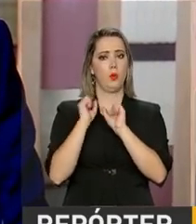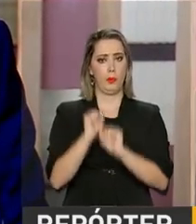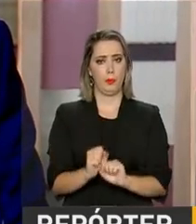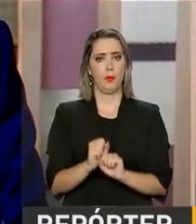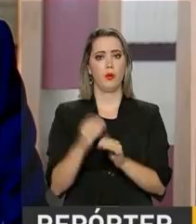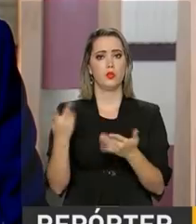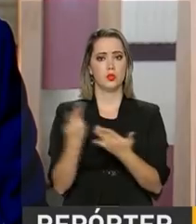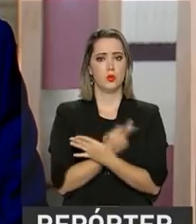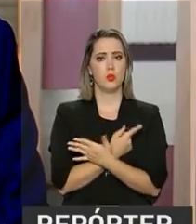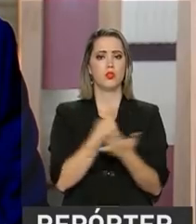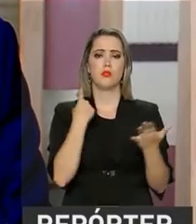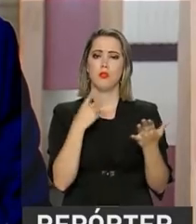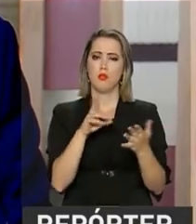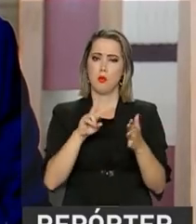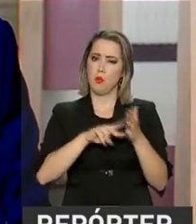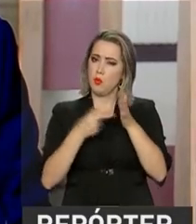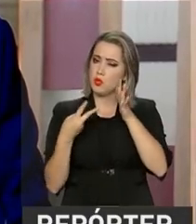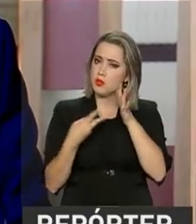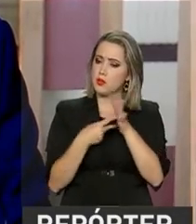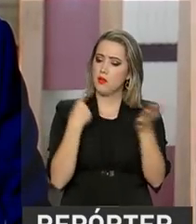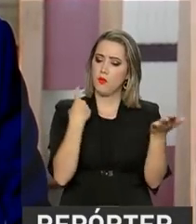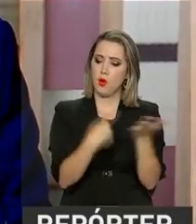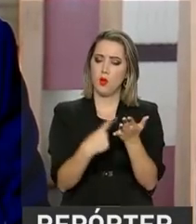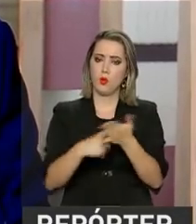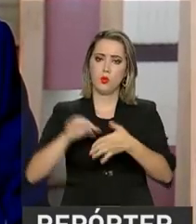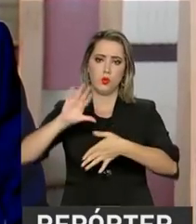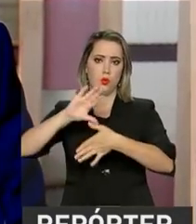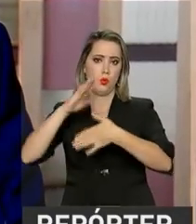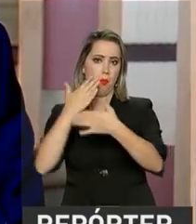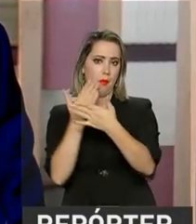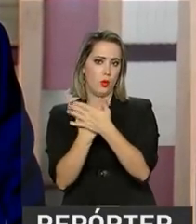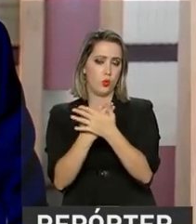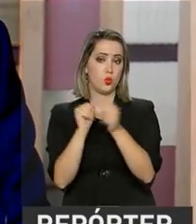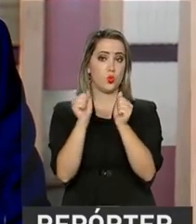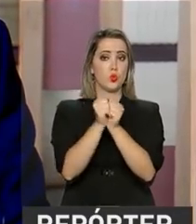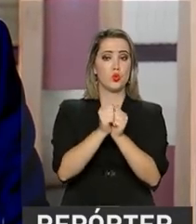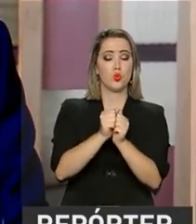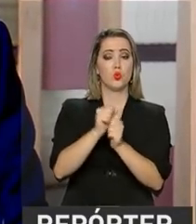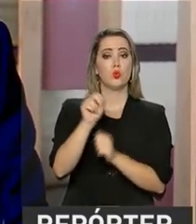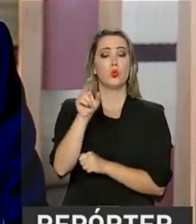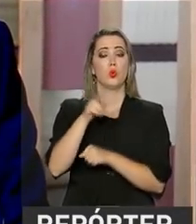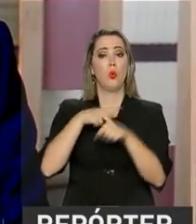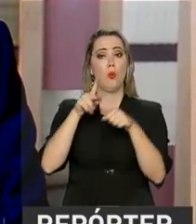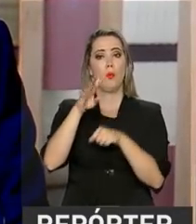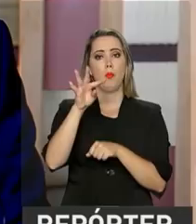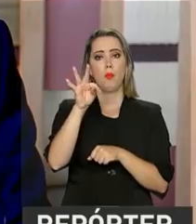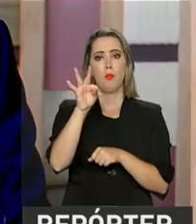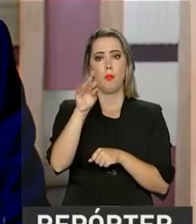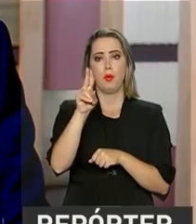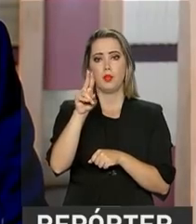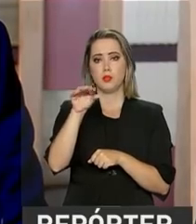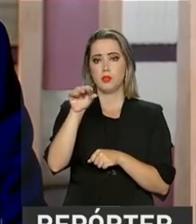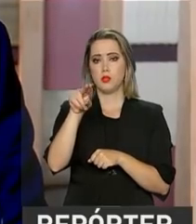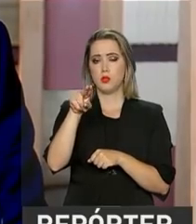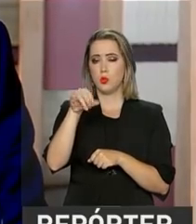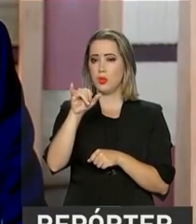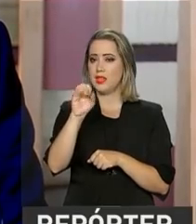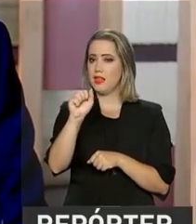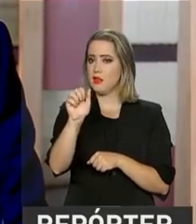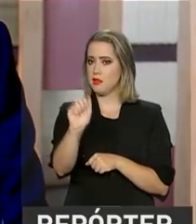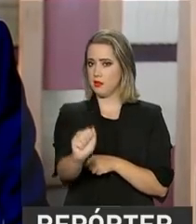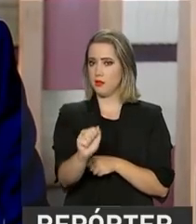num acordo entre o Mercosul e a Tunísia. Temos também a elaboração de acordos de